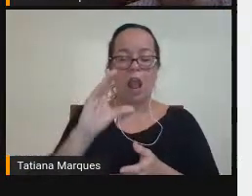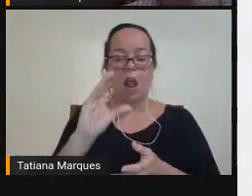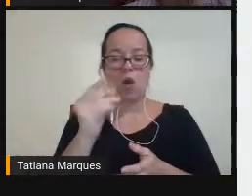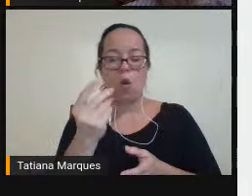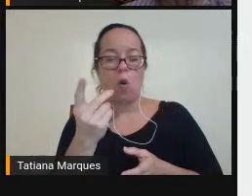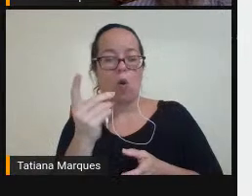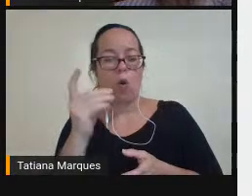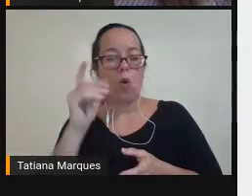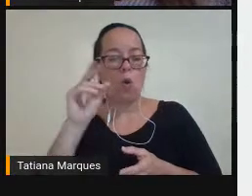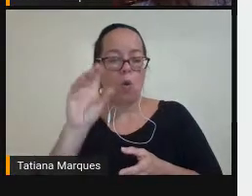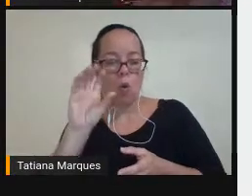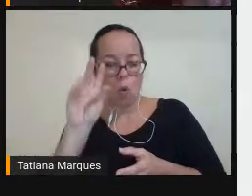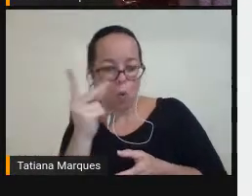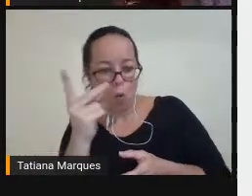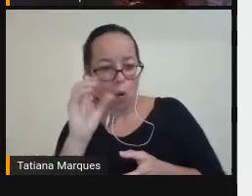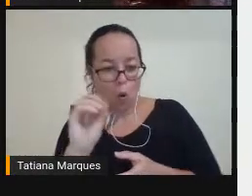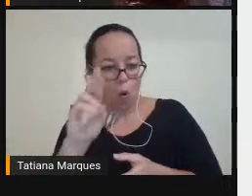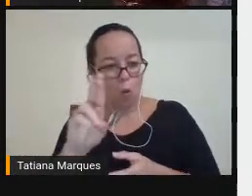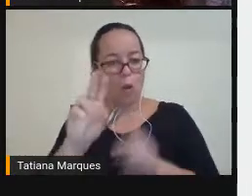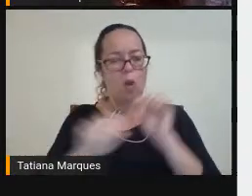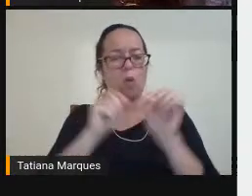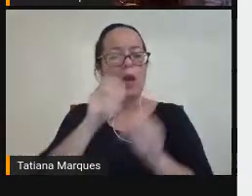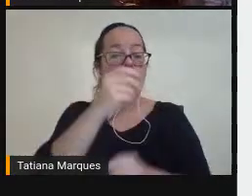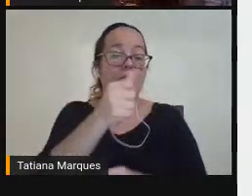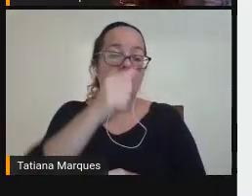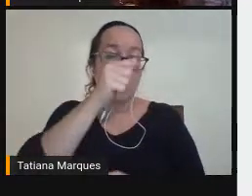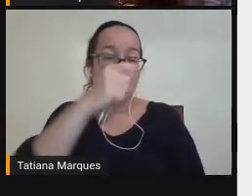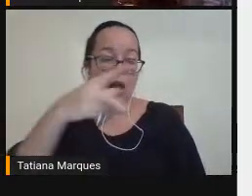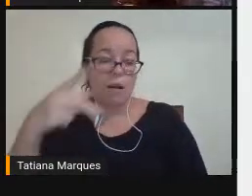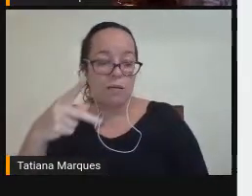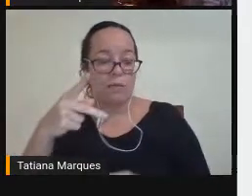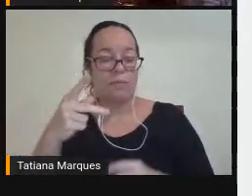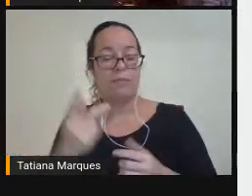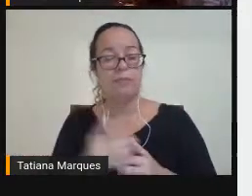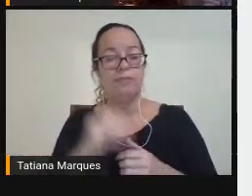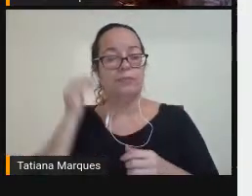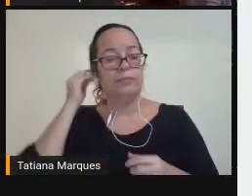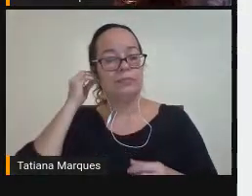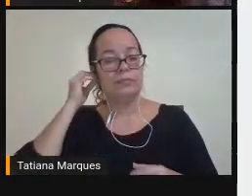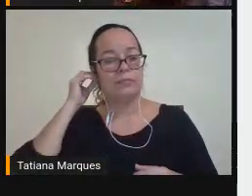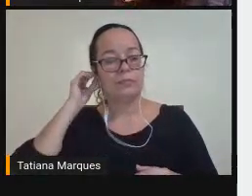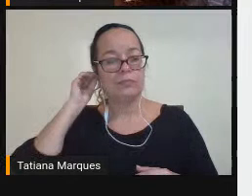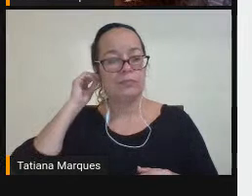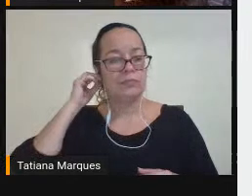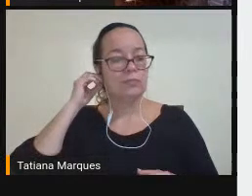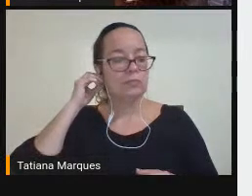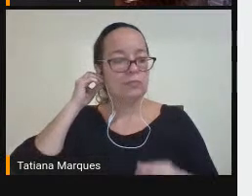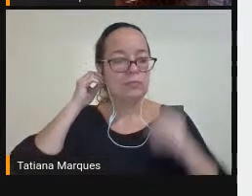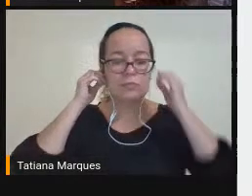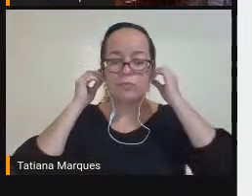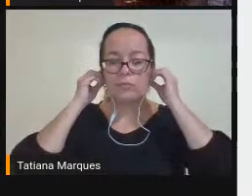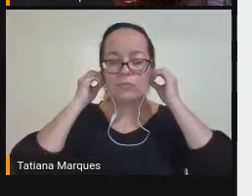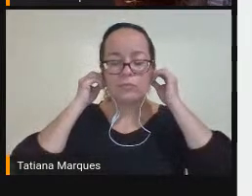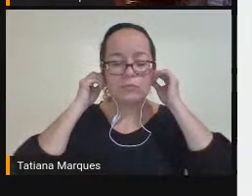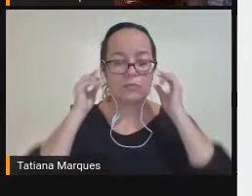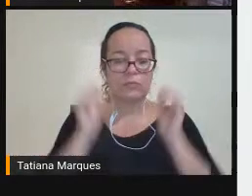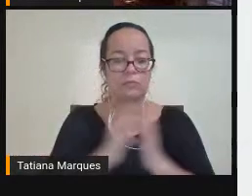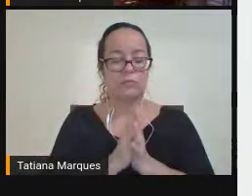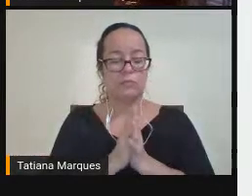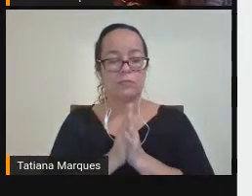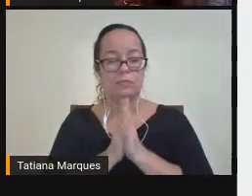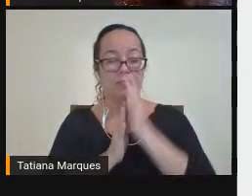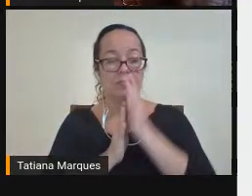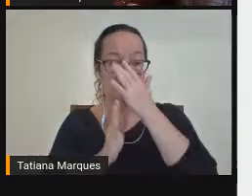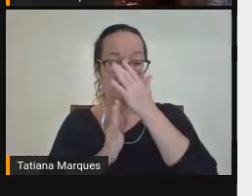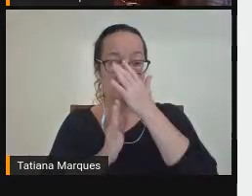Uma aplicação Olha lá Compartilhou Está dando Um delayzinho Aqui É É uma